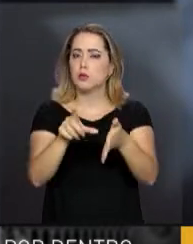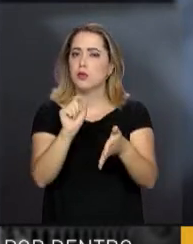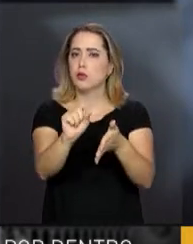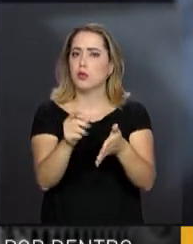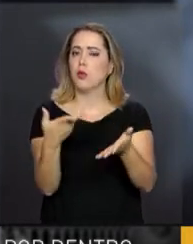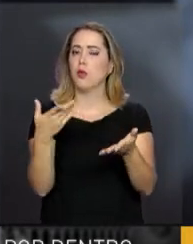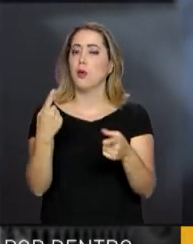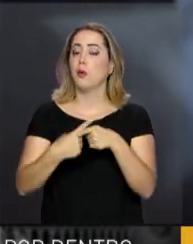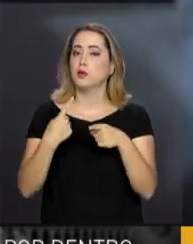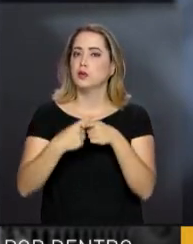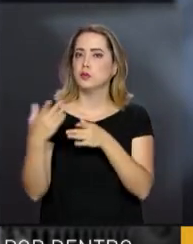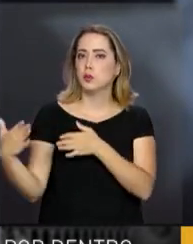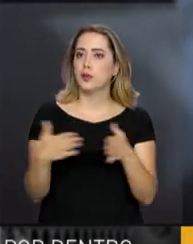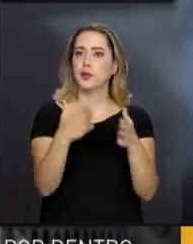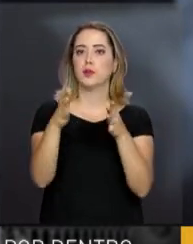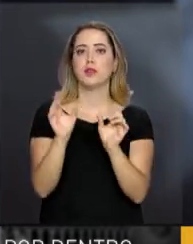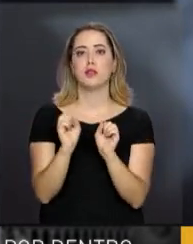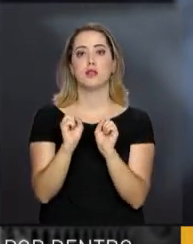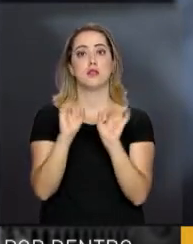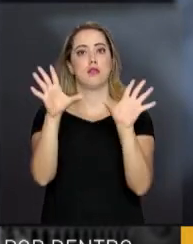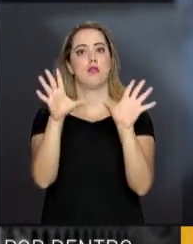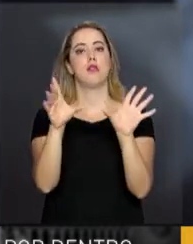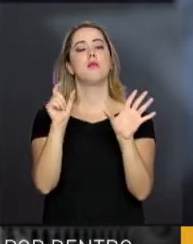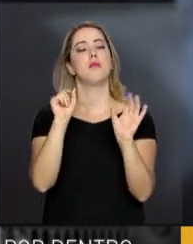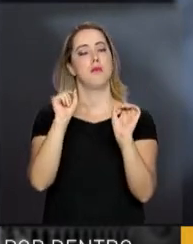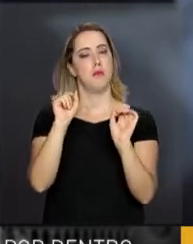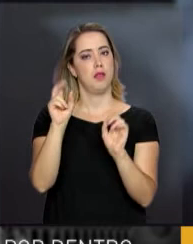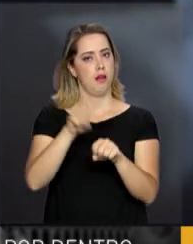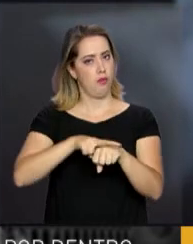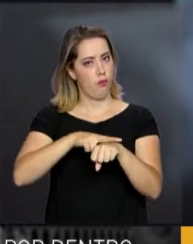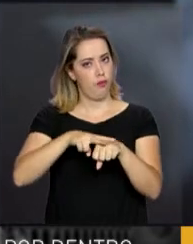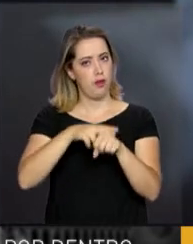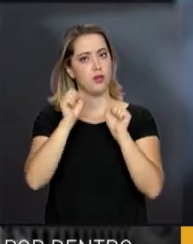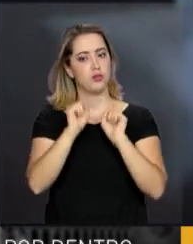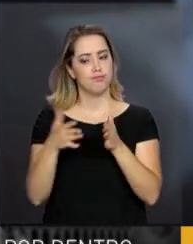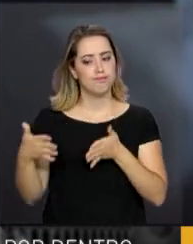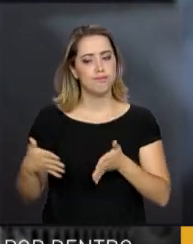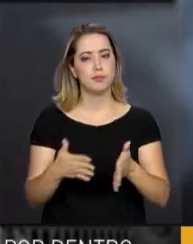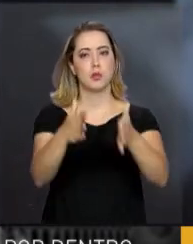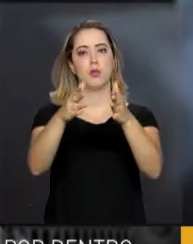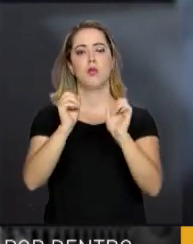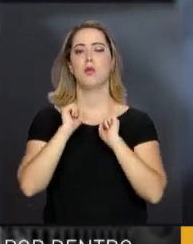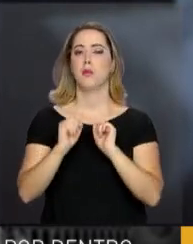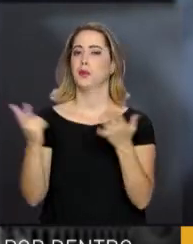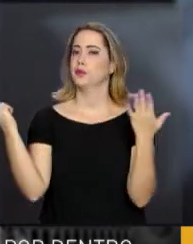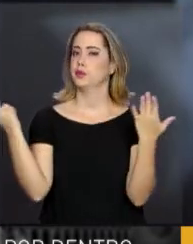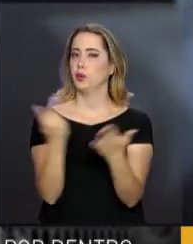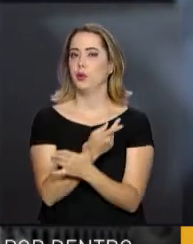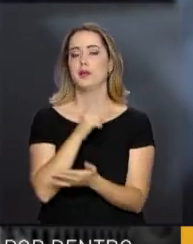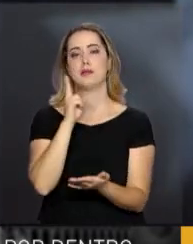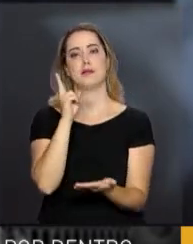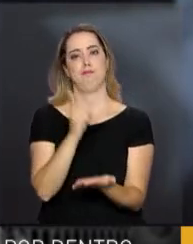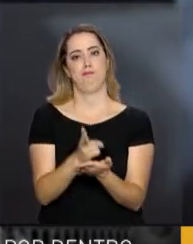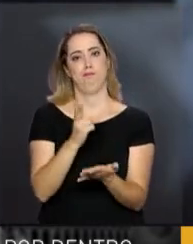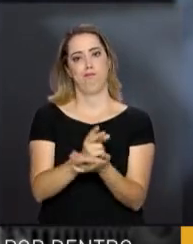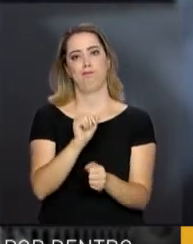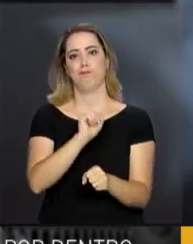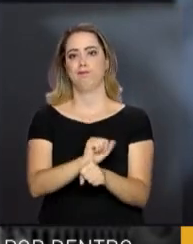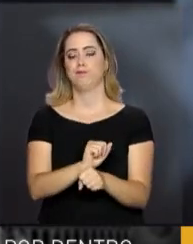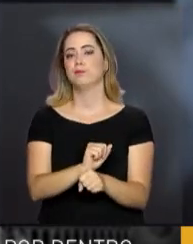o trânsito, quando liberado para o sinal verde, vai continuar a fluir e pode acontecer diversas coisas mesmo com o veículo parado.